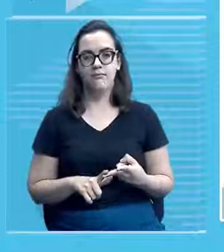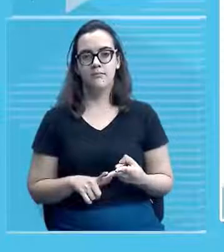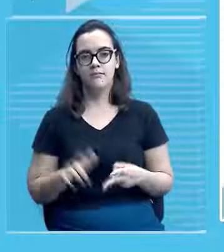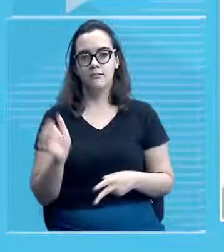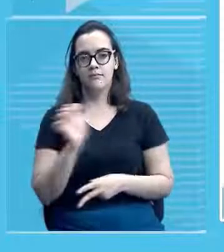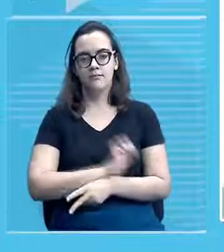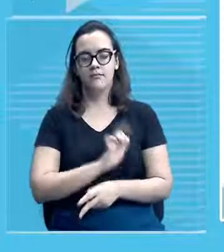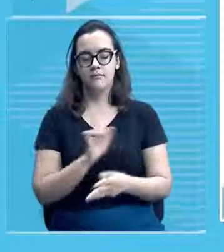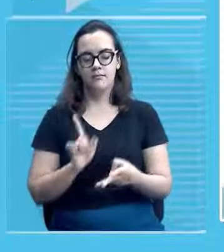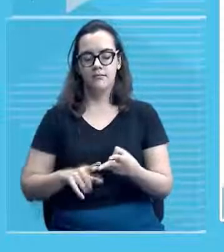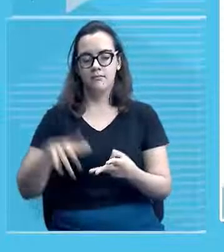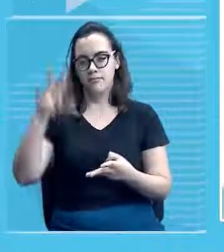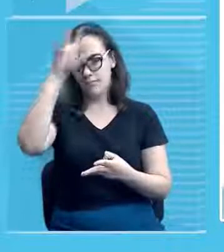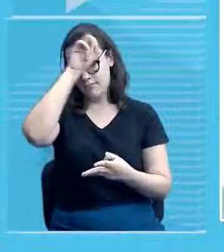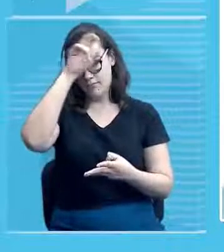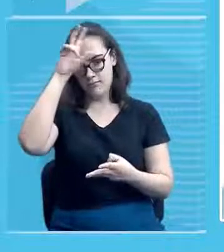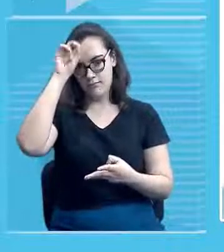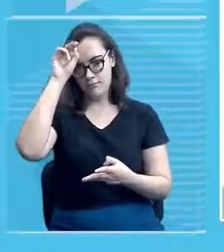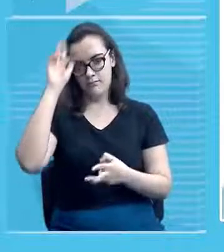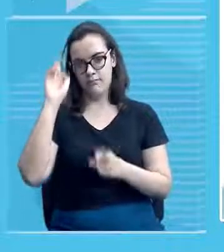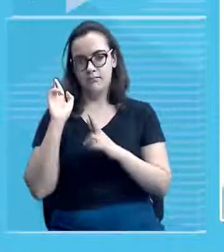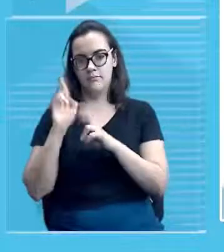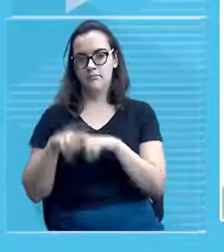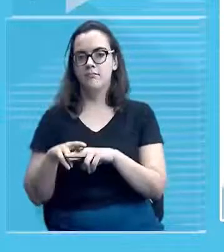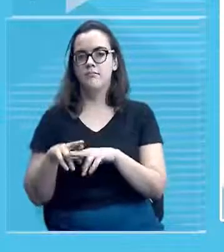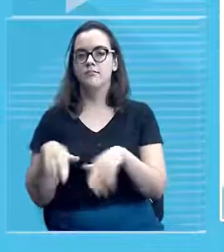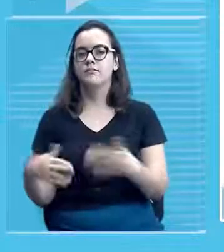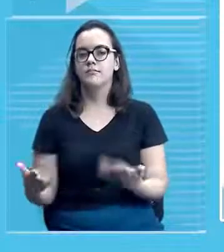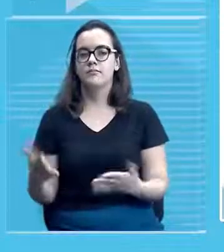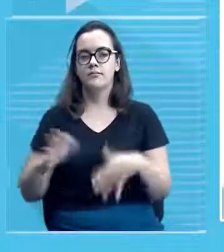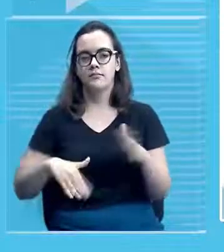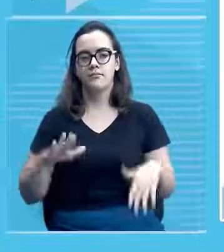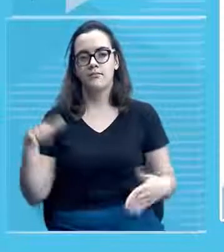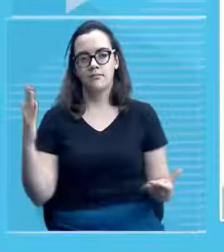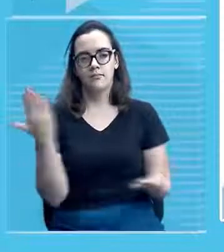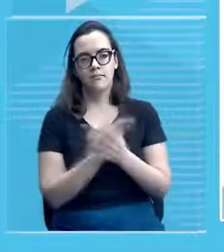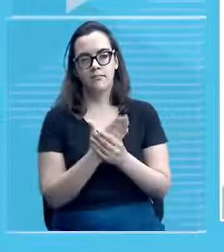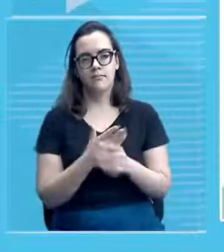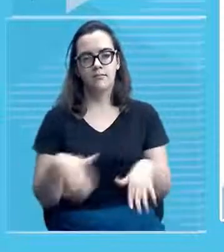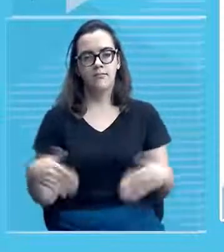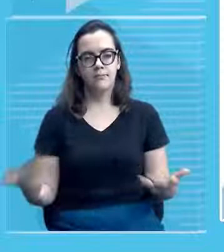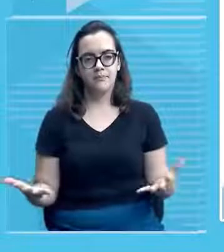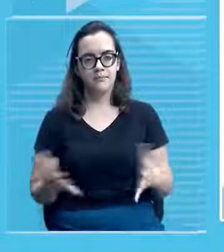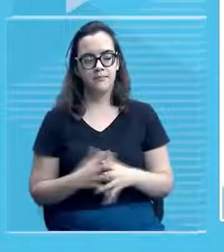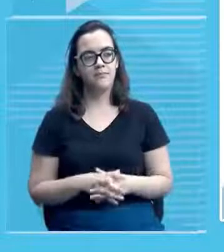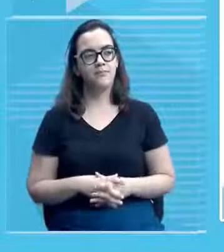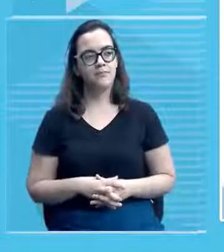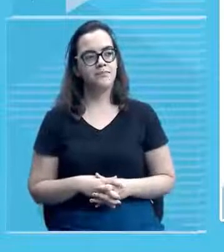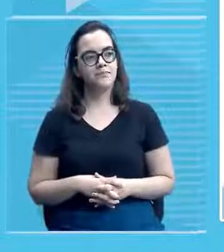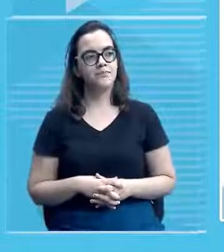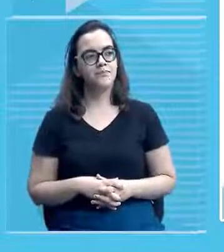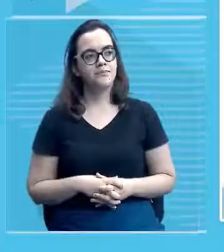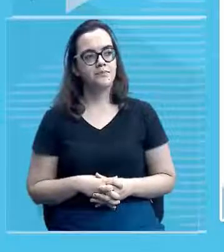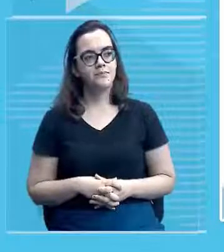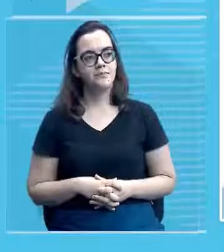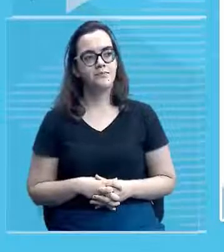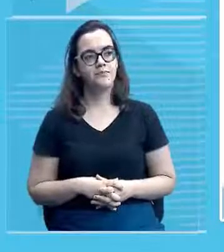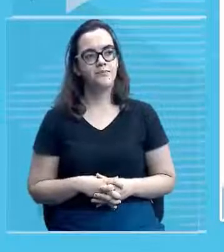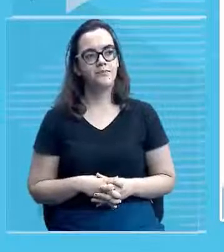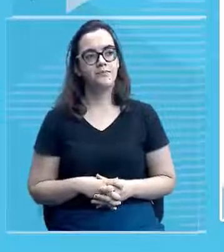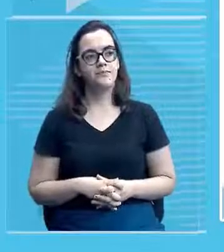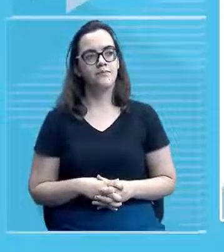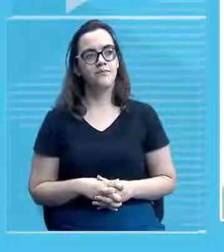restaurado em 2015 né? essa imagem a imagem mais bonita que vocês vão